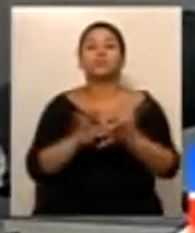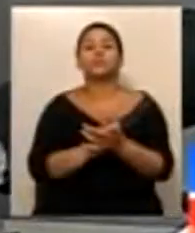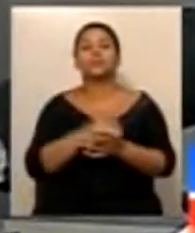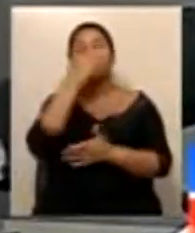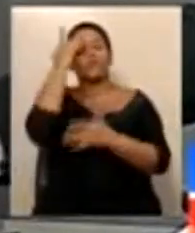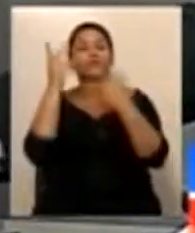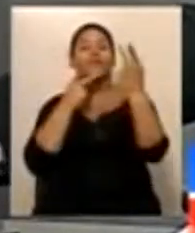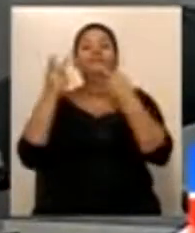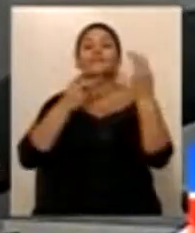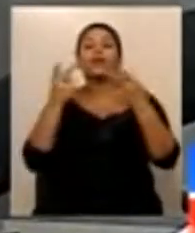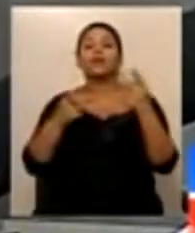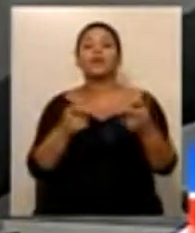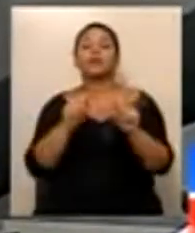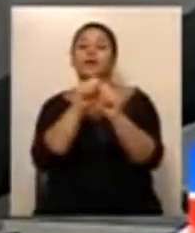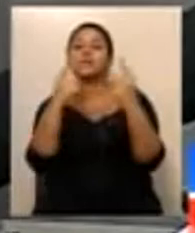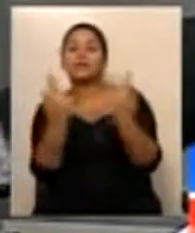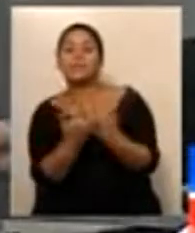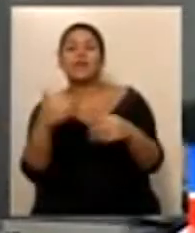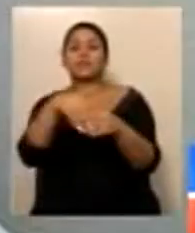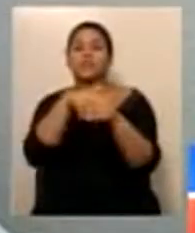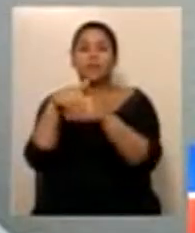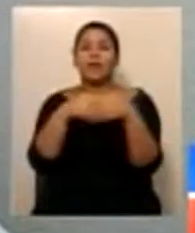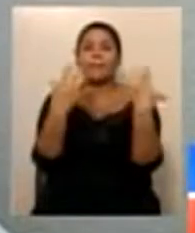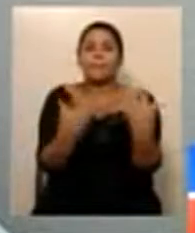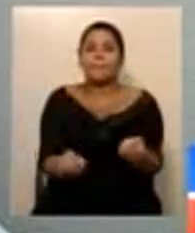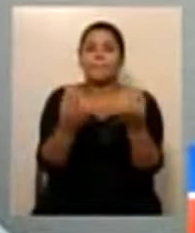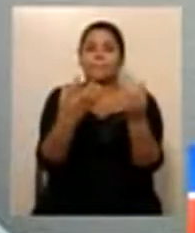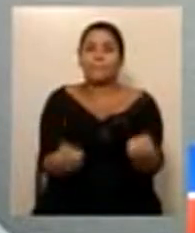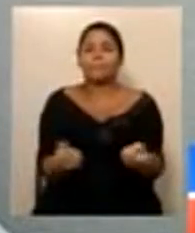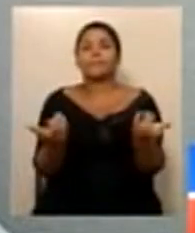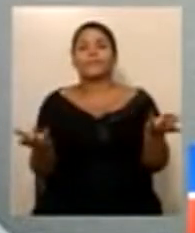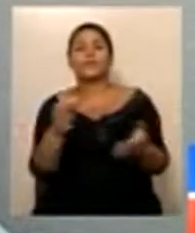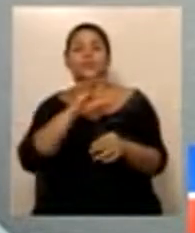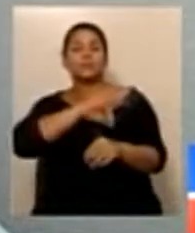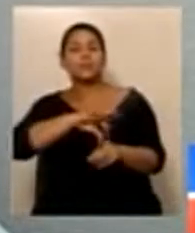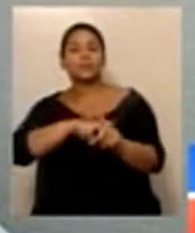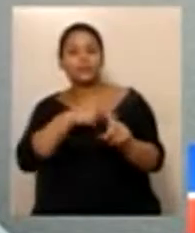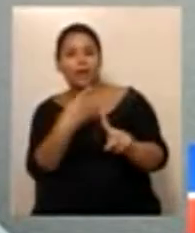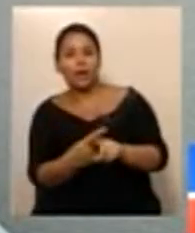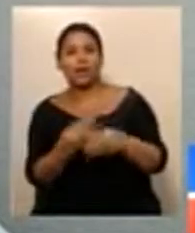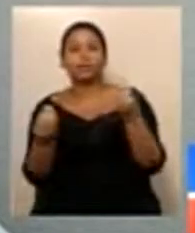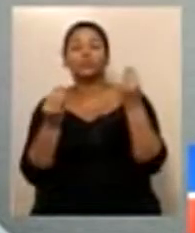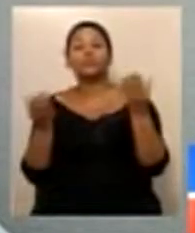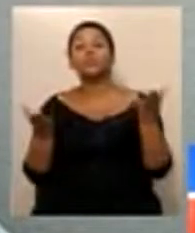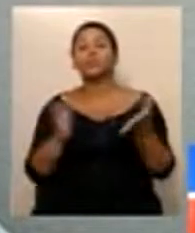discutir ainda o deputado Ricardo Nezinho. Senhor presidente, realmente